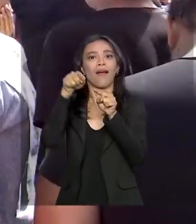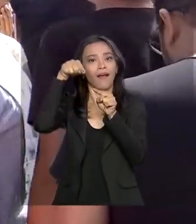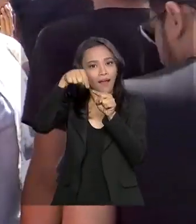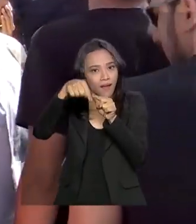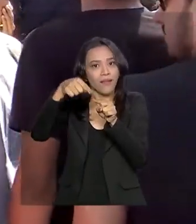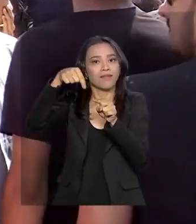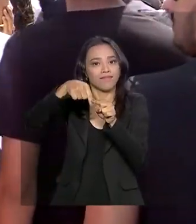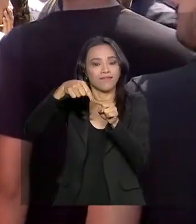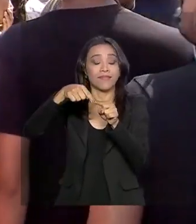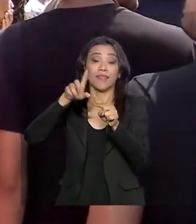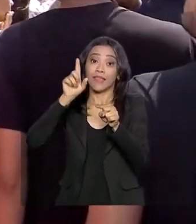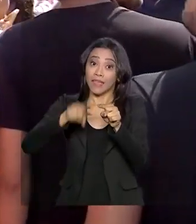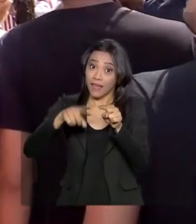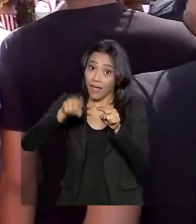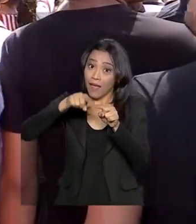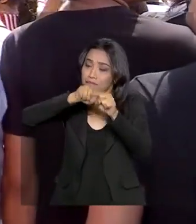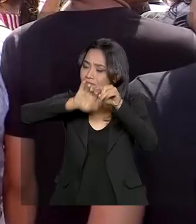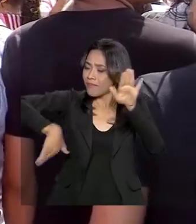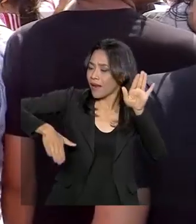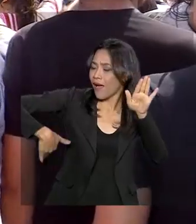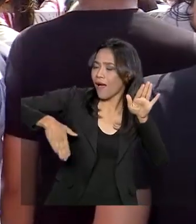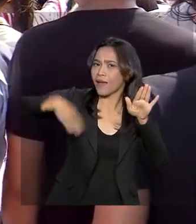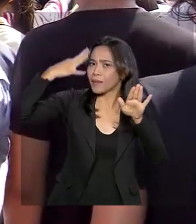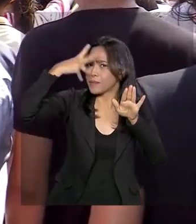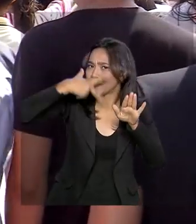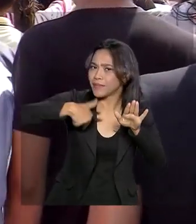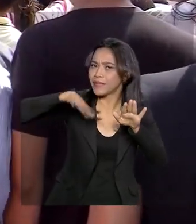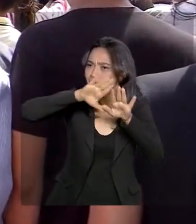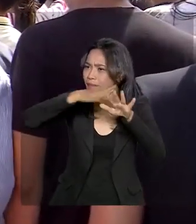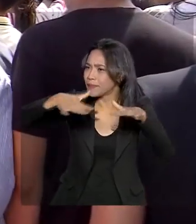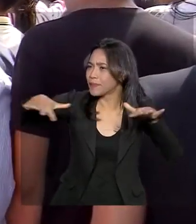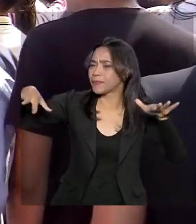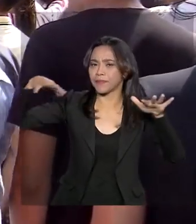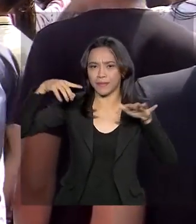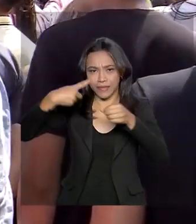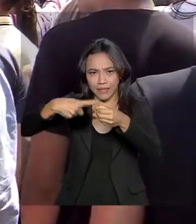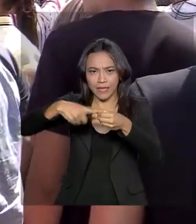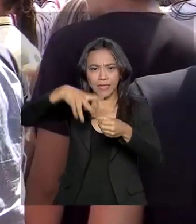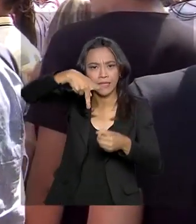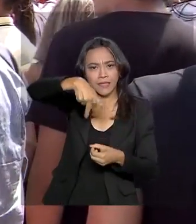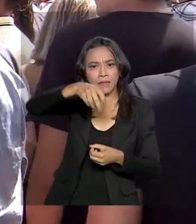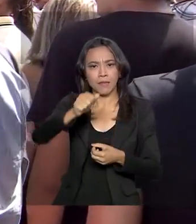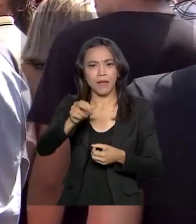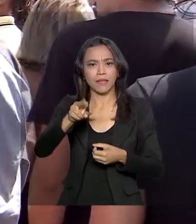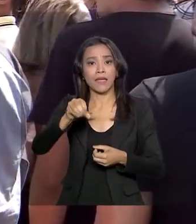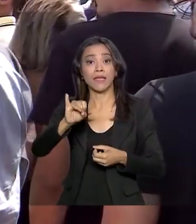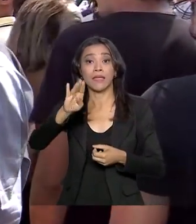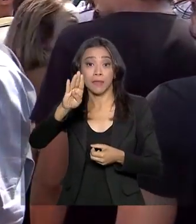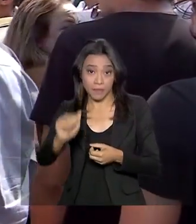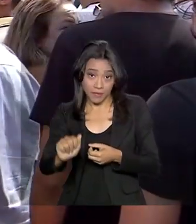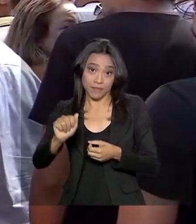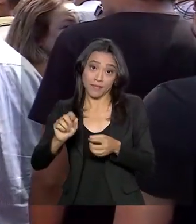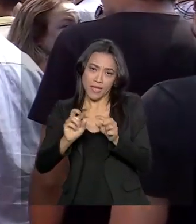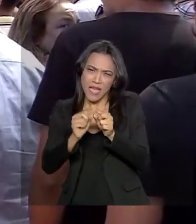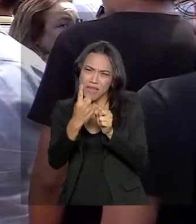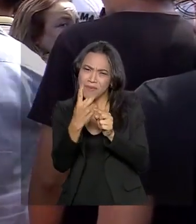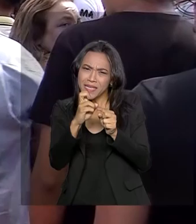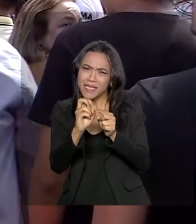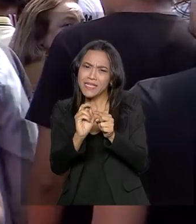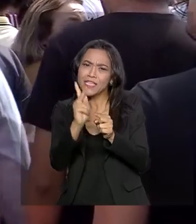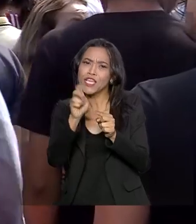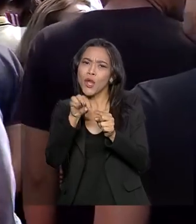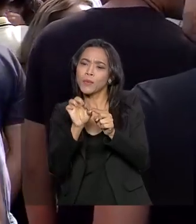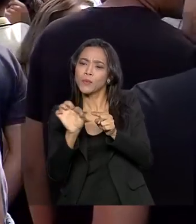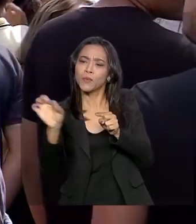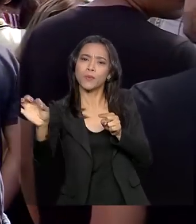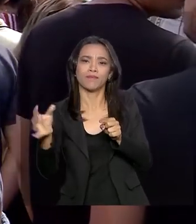Terezina. E olha que é litoral, as praias são bem bonitas e ficam a aproximadamente 15 quilômetros do centro da cidade. O presidente Jair Bolsonaro